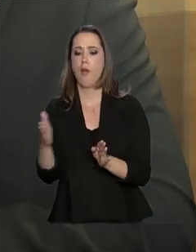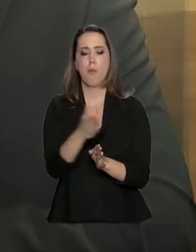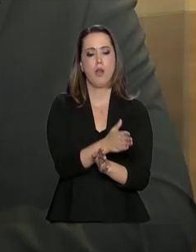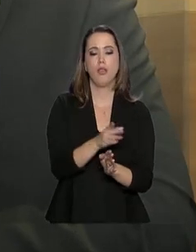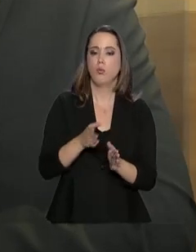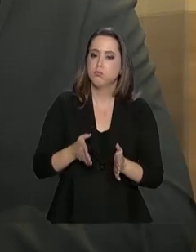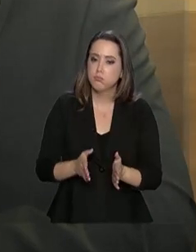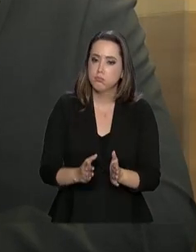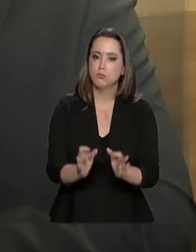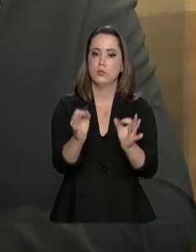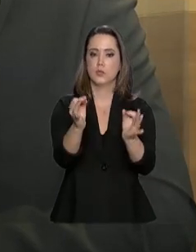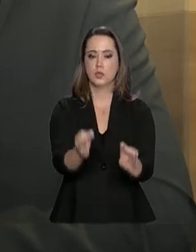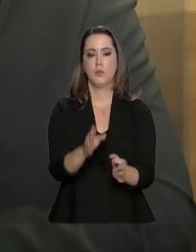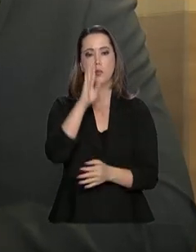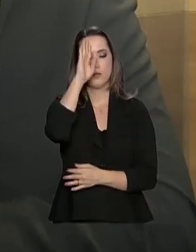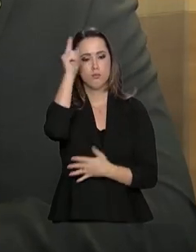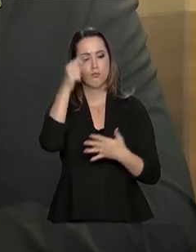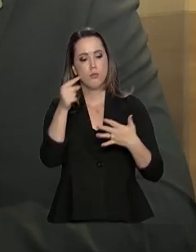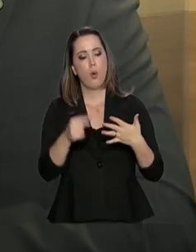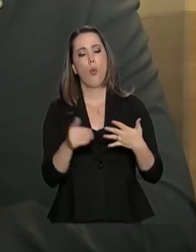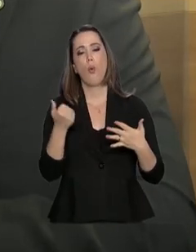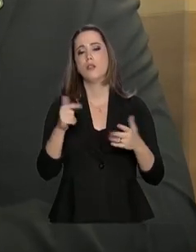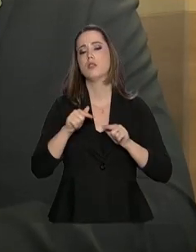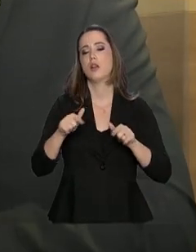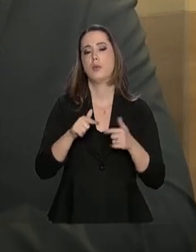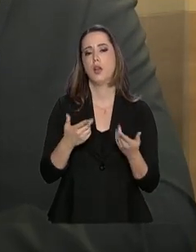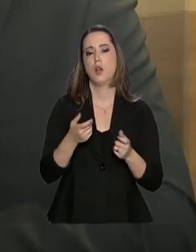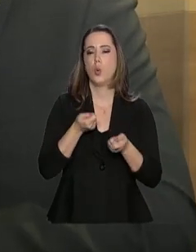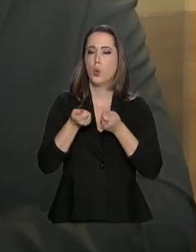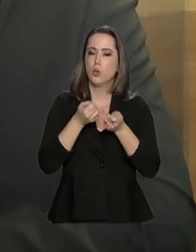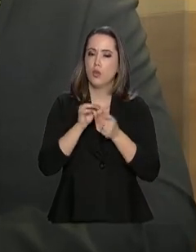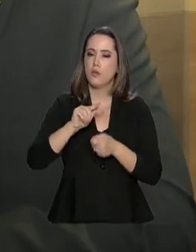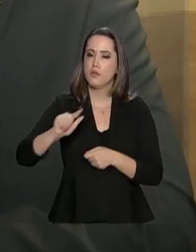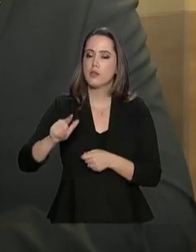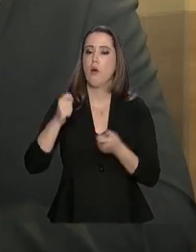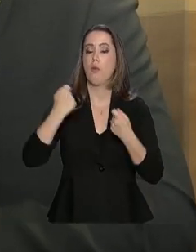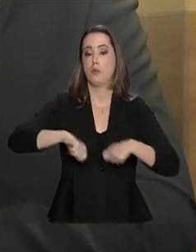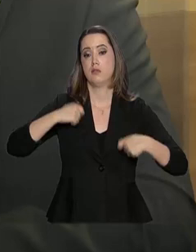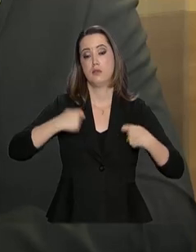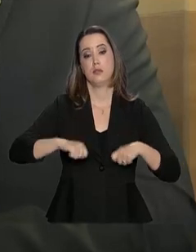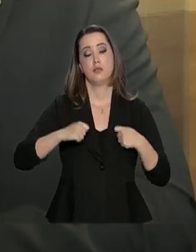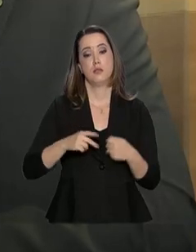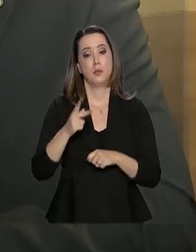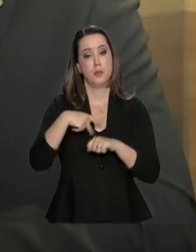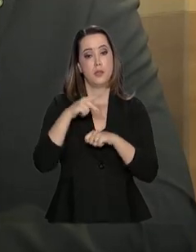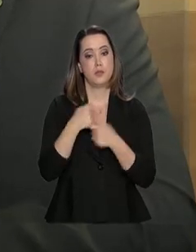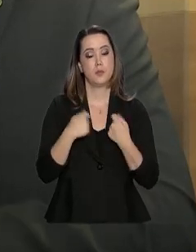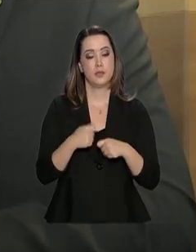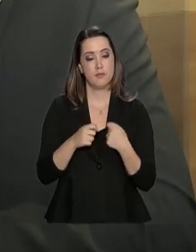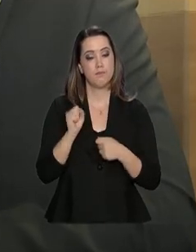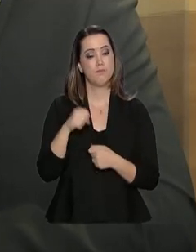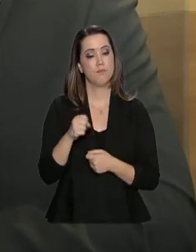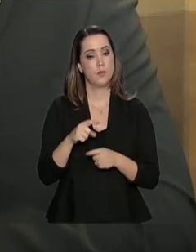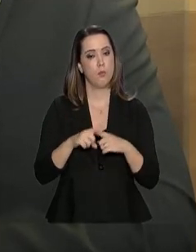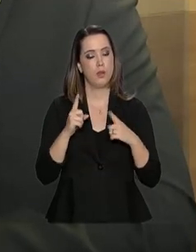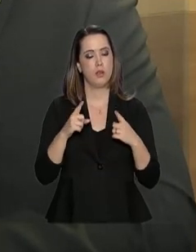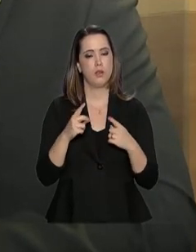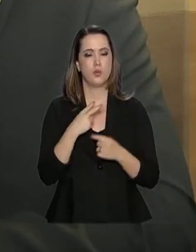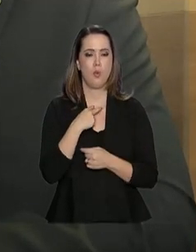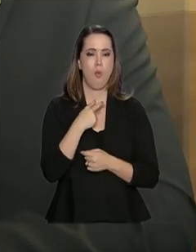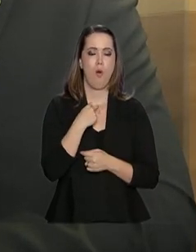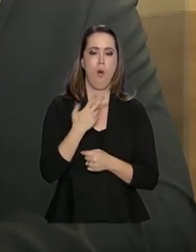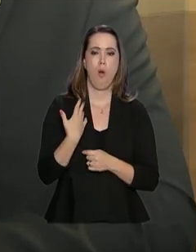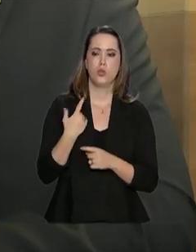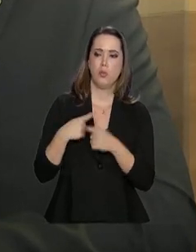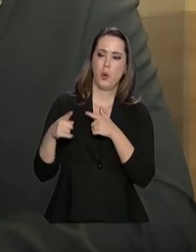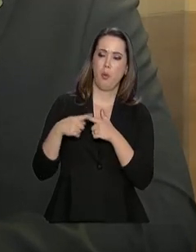e priorizar as ações. O ajuste fiscal é necessário, o país precisa disso, mas a gente não pode